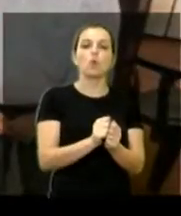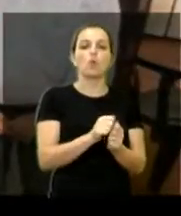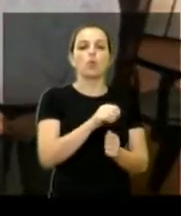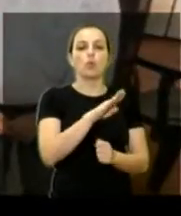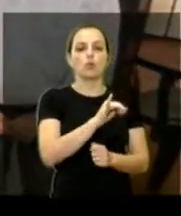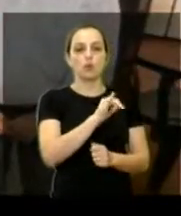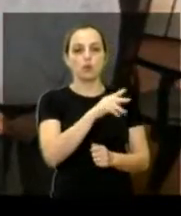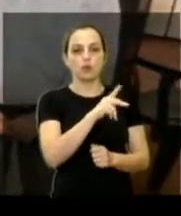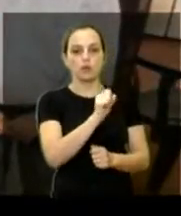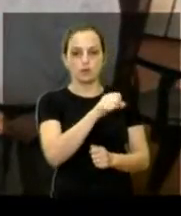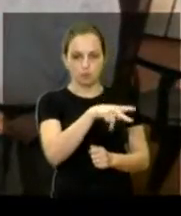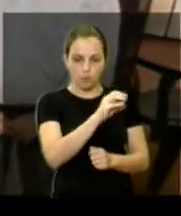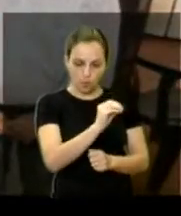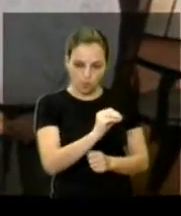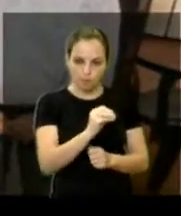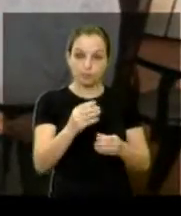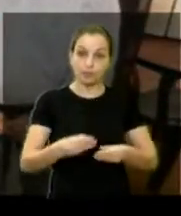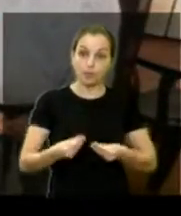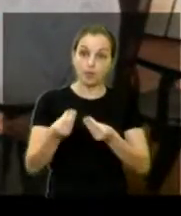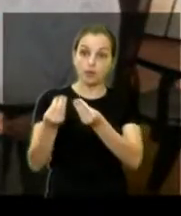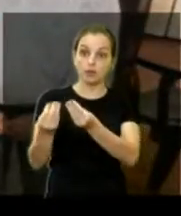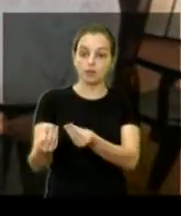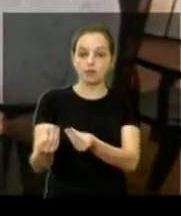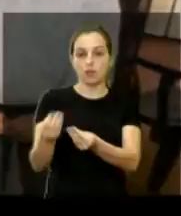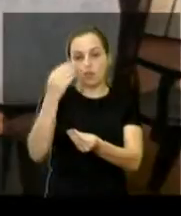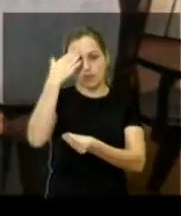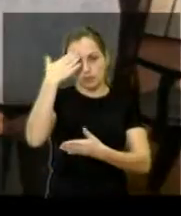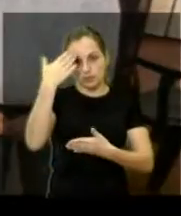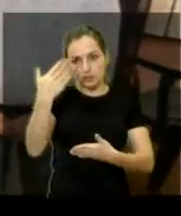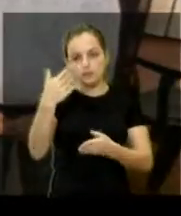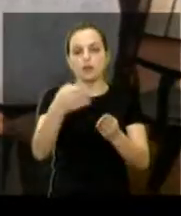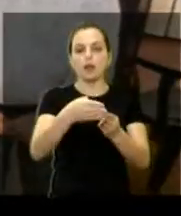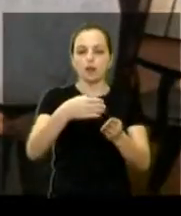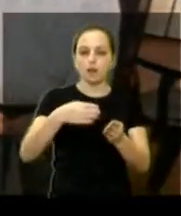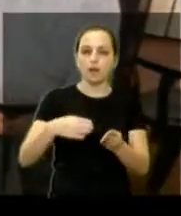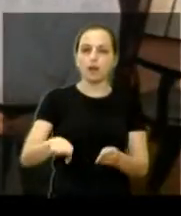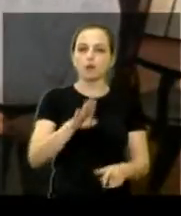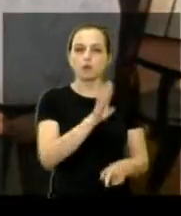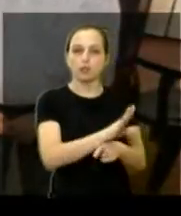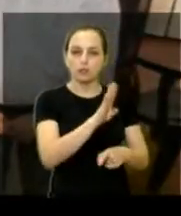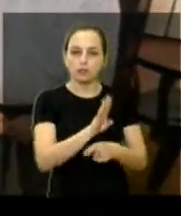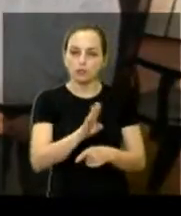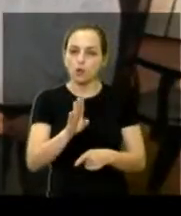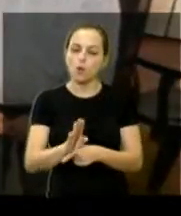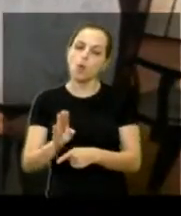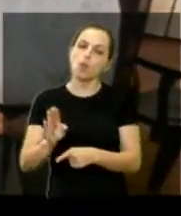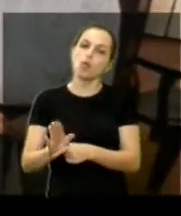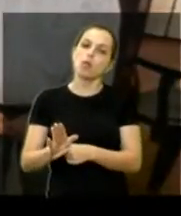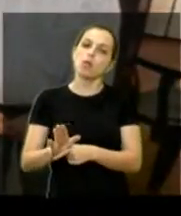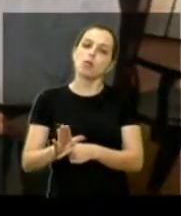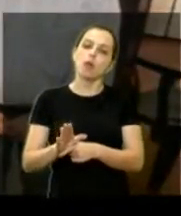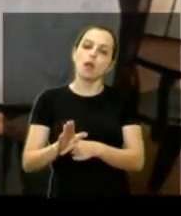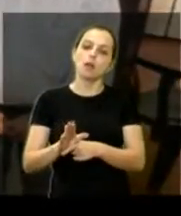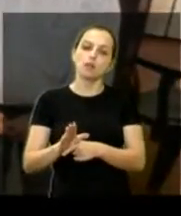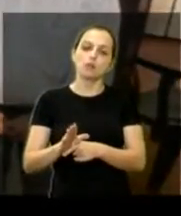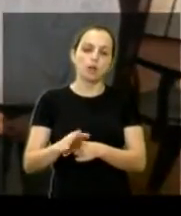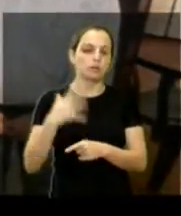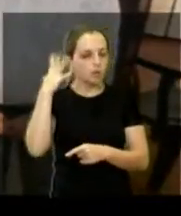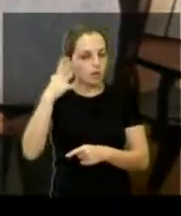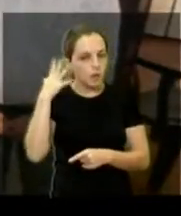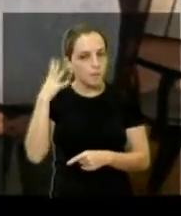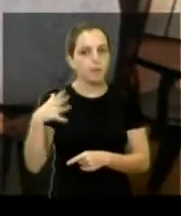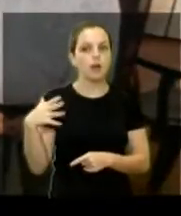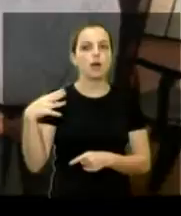Entregamos também, eu quero aqui agradecer à Câmara Municipal, a todos que colaboraram na campanha do Agasalho, nós entregamos mais de mil